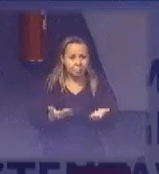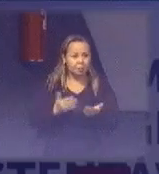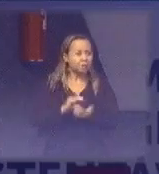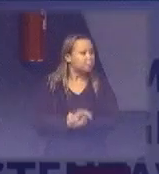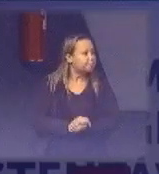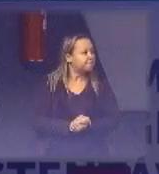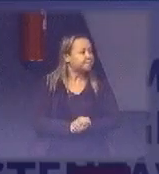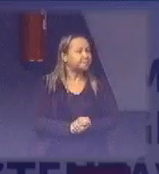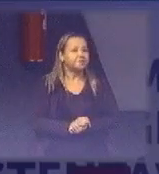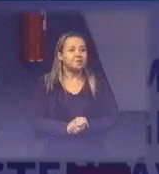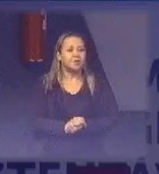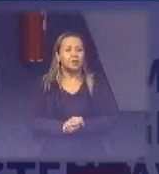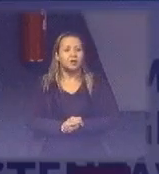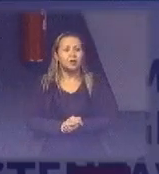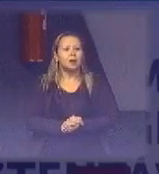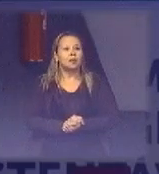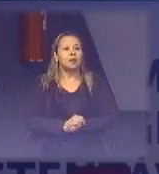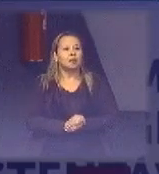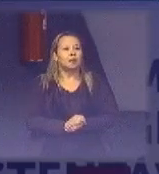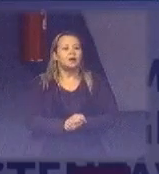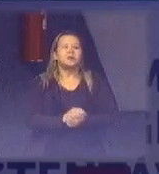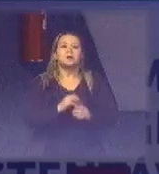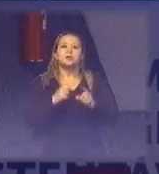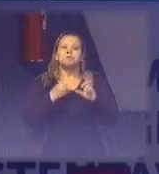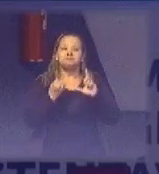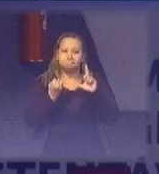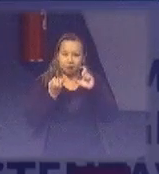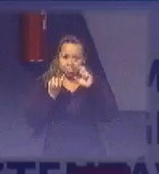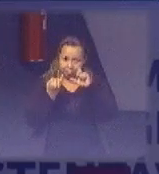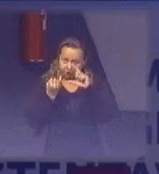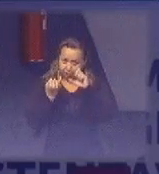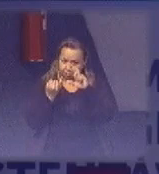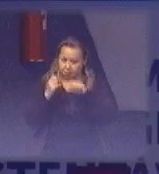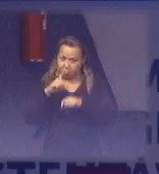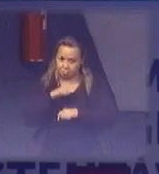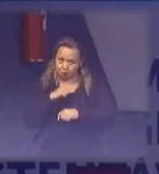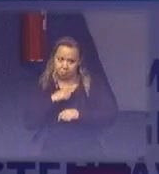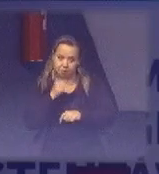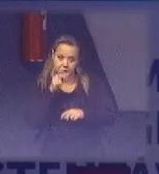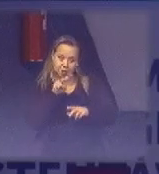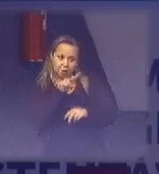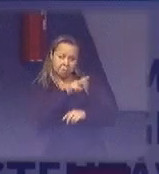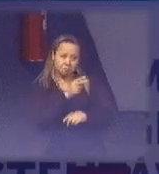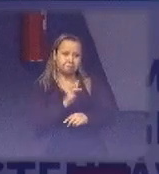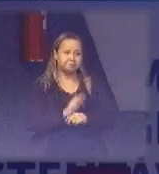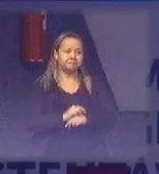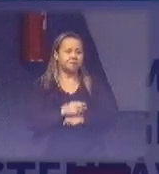Então, vocês podem acompanhar pelo Instagram o arrecadalacre, então, o endereço aí.